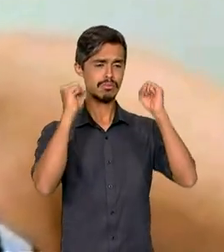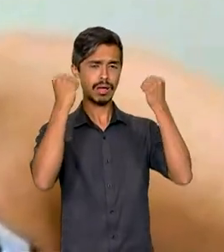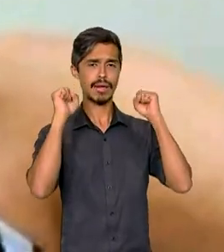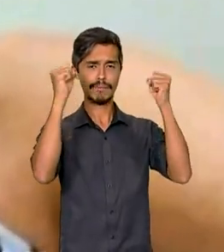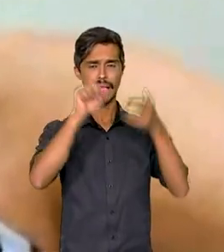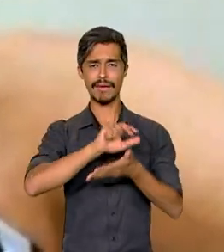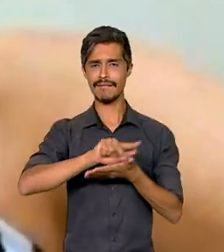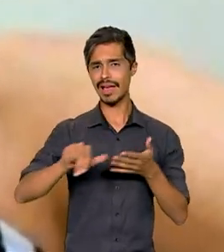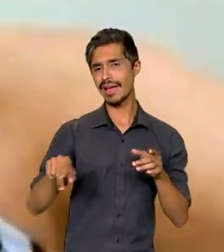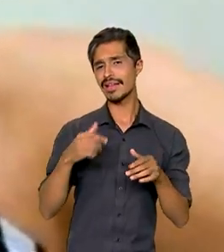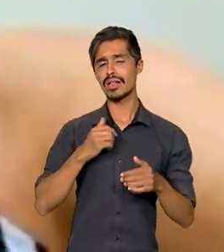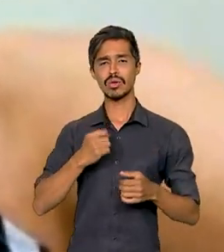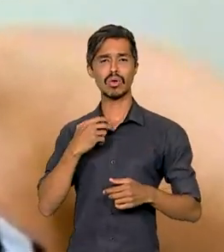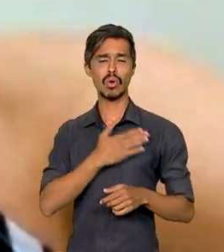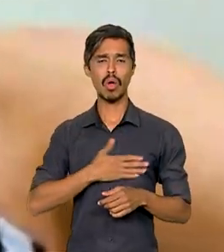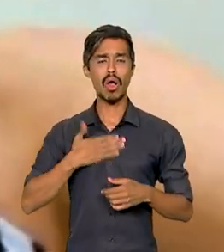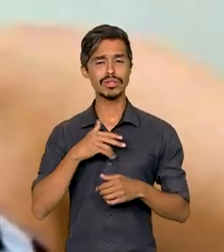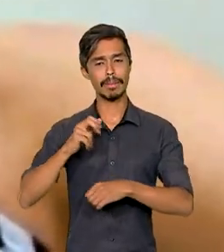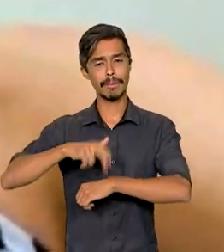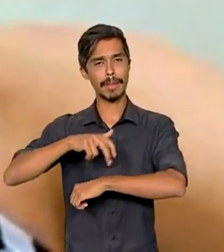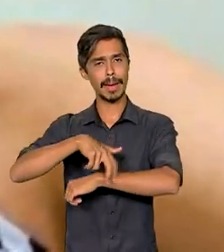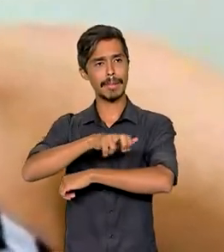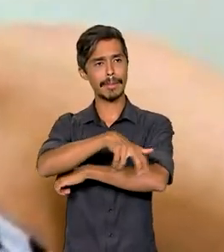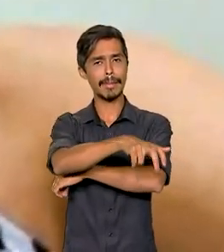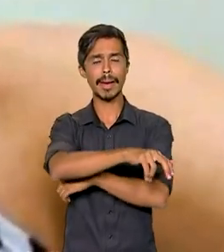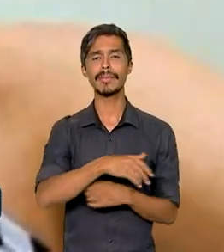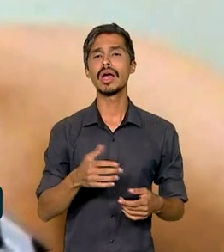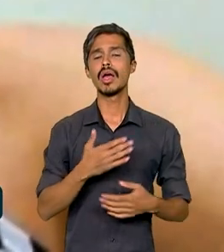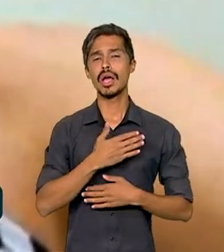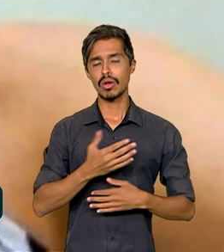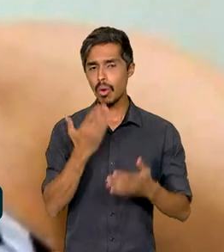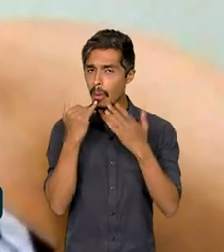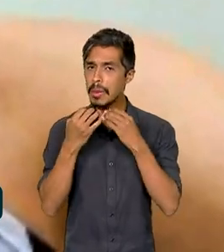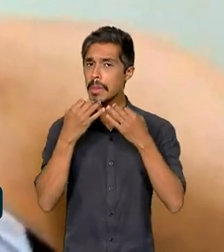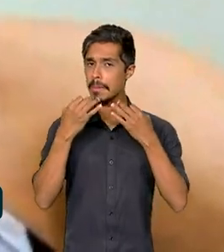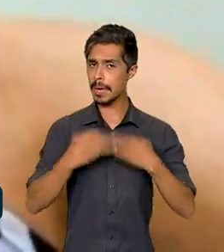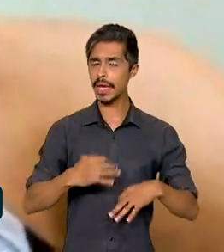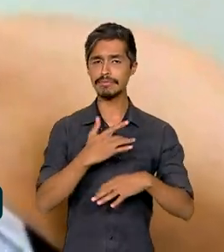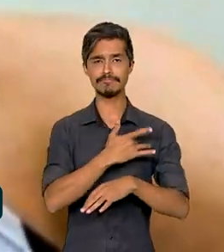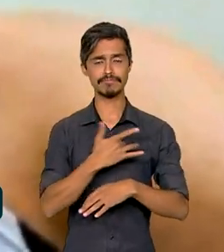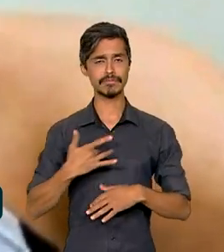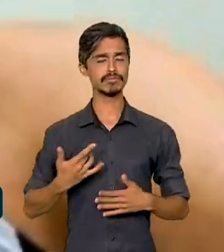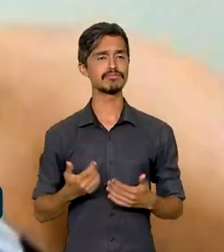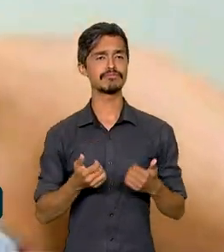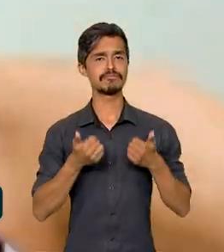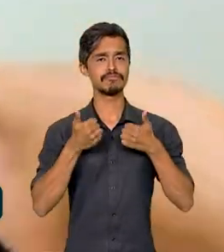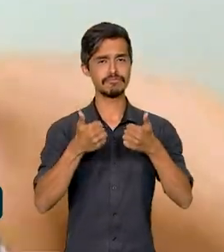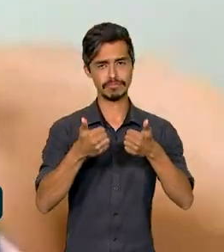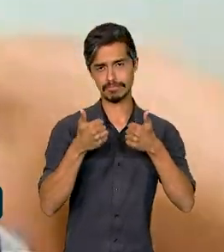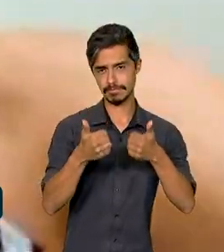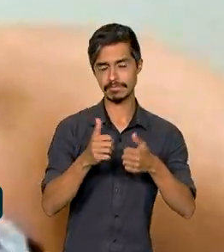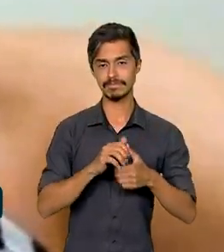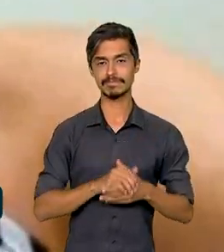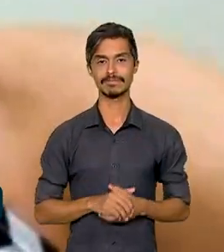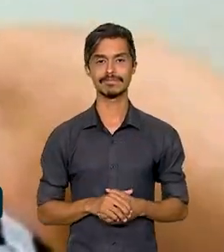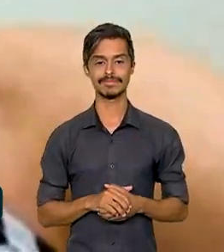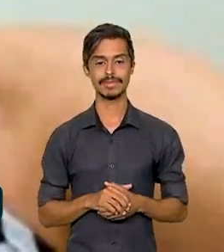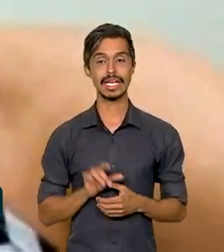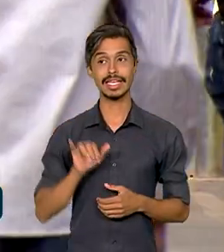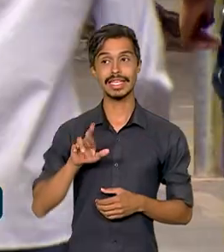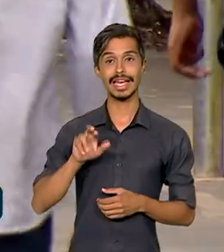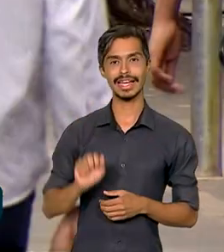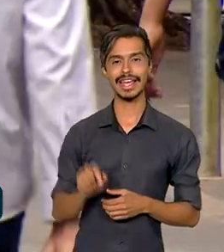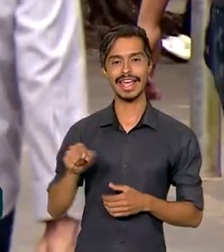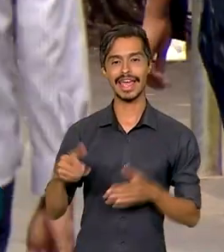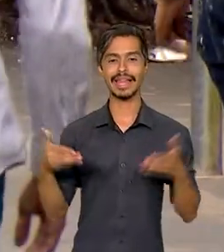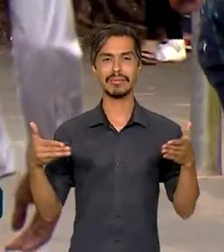gosto de fazer caminhada, me alimento bem, procurando fazer uma alimentação saudável. Yara faz